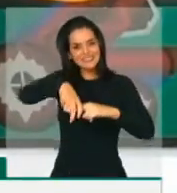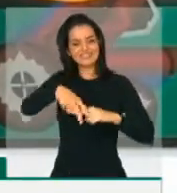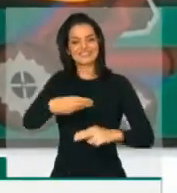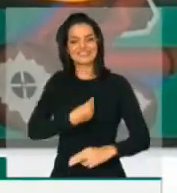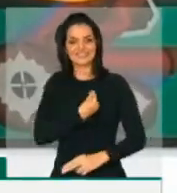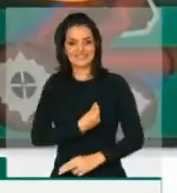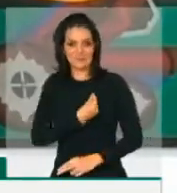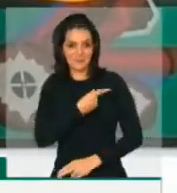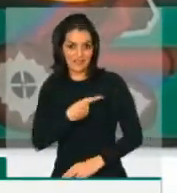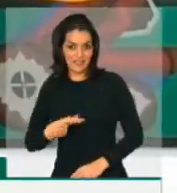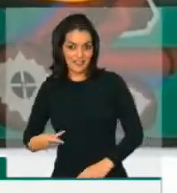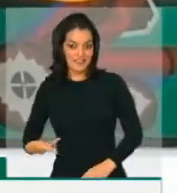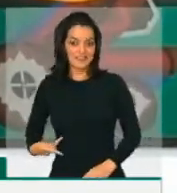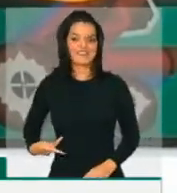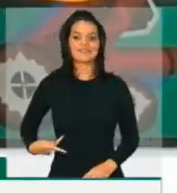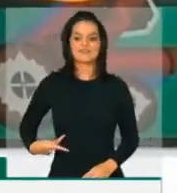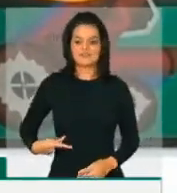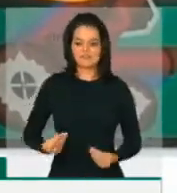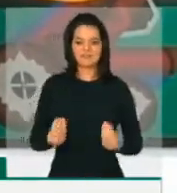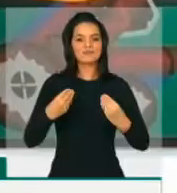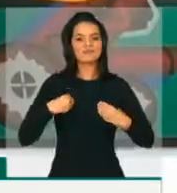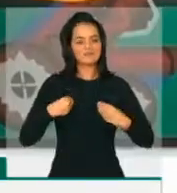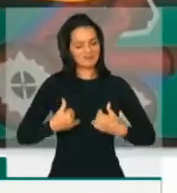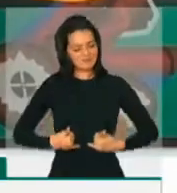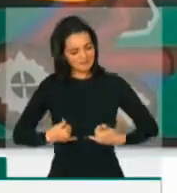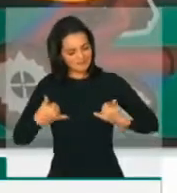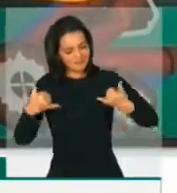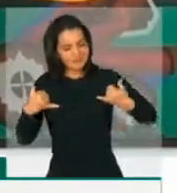nesta mesa que muito nos engrandece. Muito obrigada.